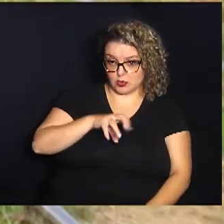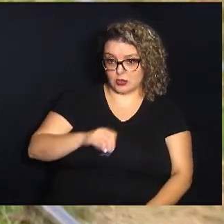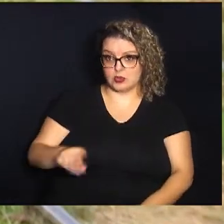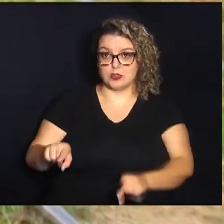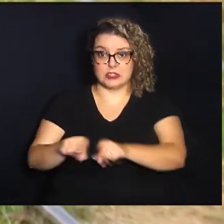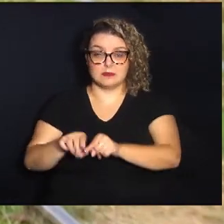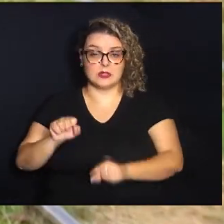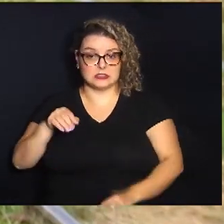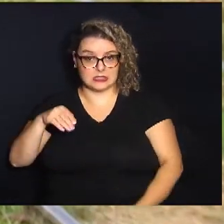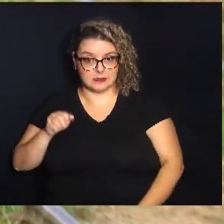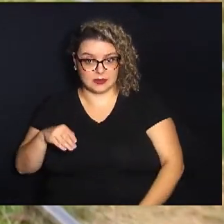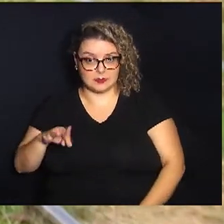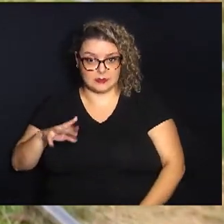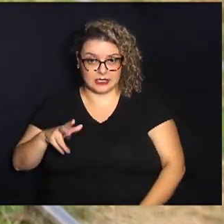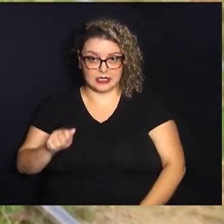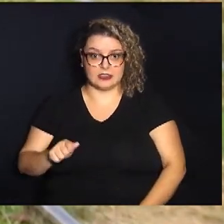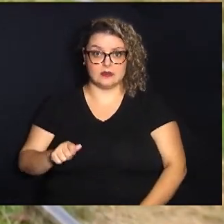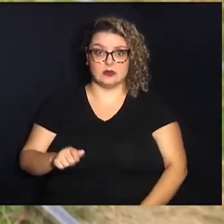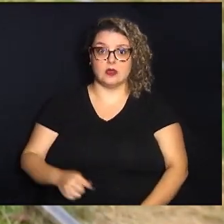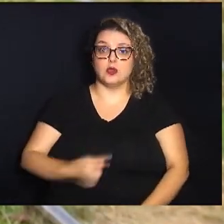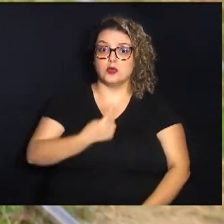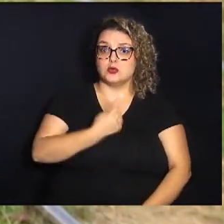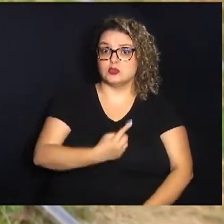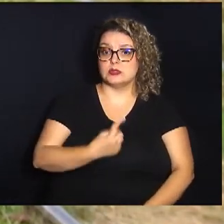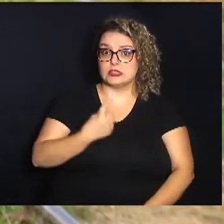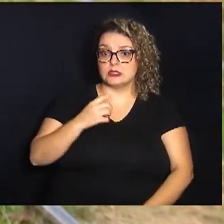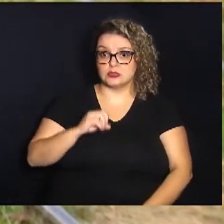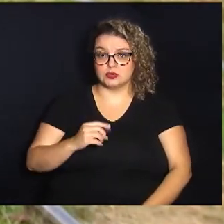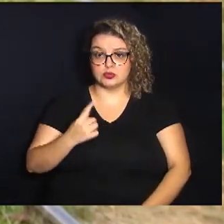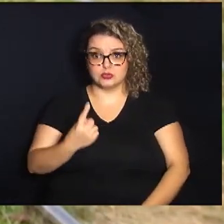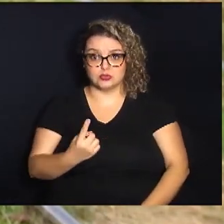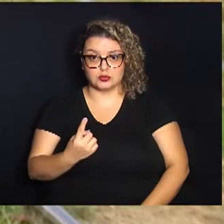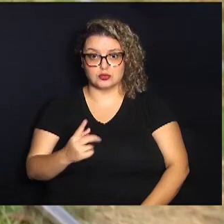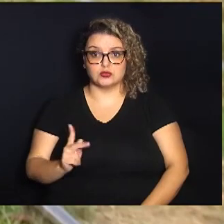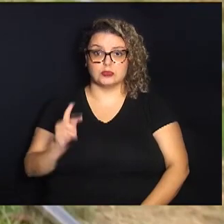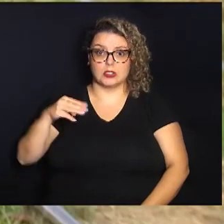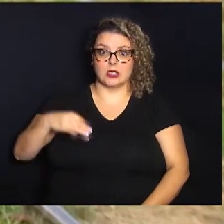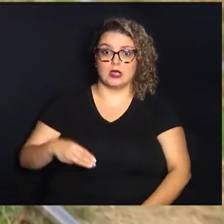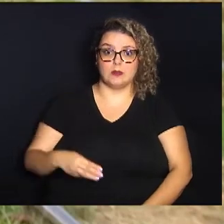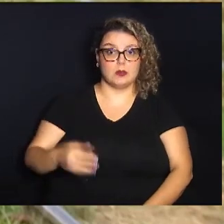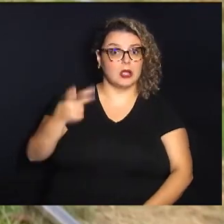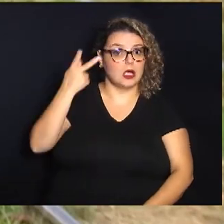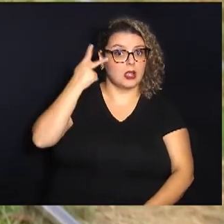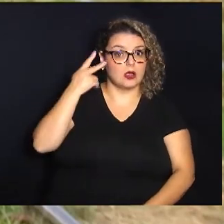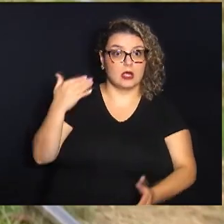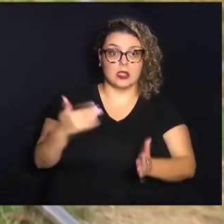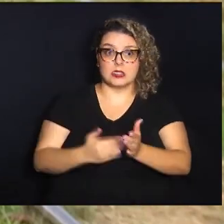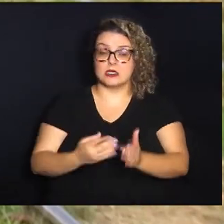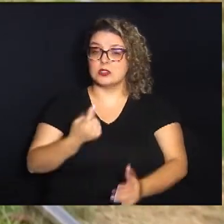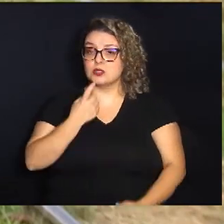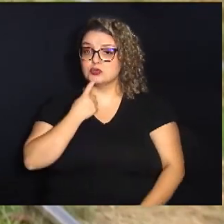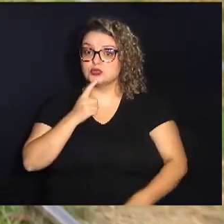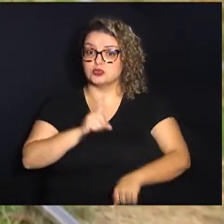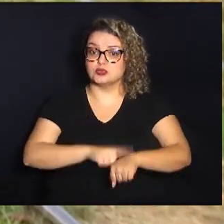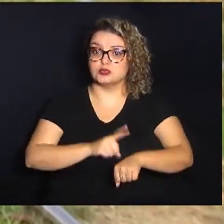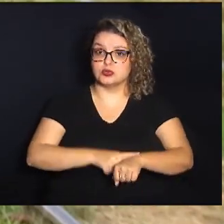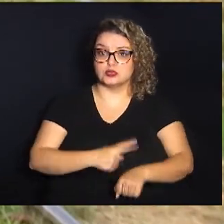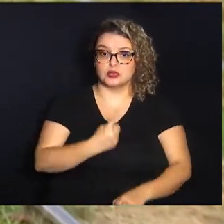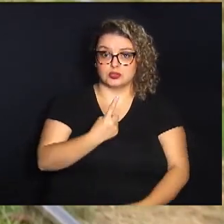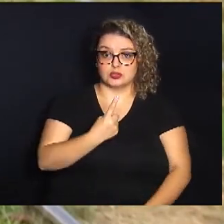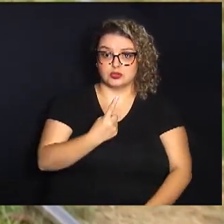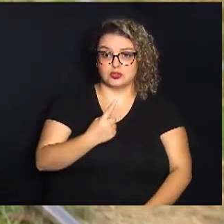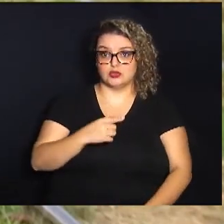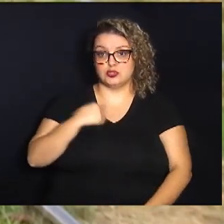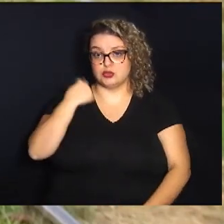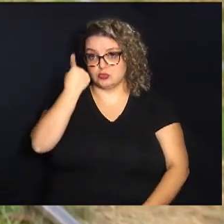Samambaia, vai percorrer os 101 quilômetros entre a capital paulista São Paulo a Campinas, no tempo previsto de 1 hora e